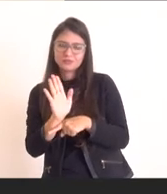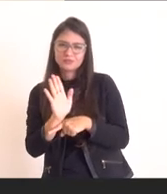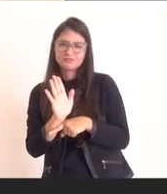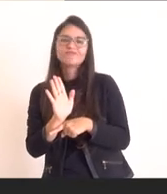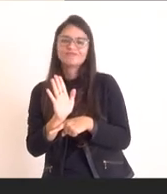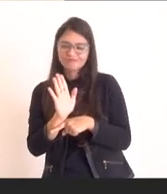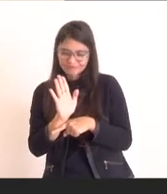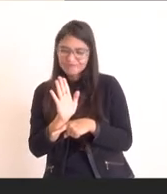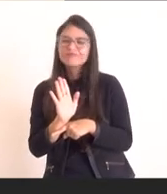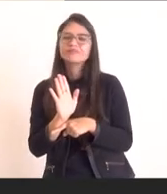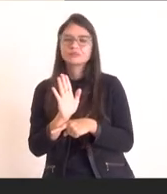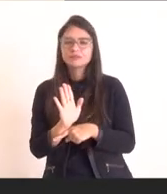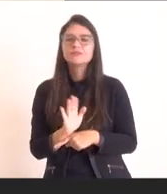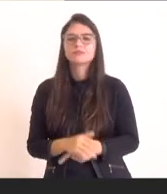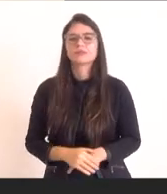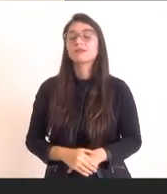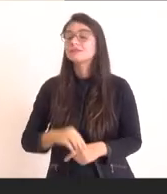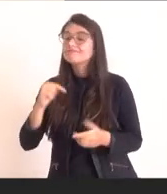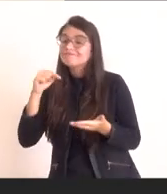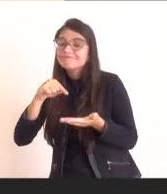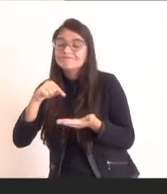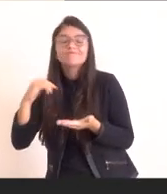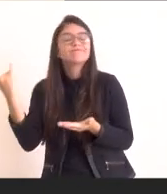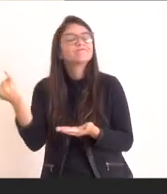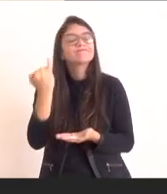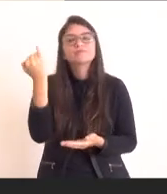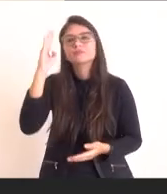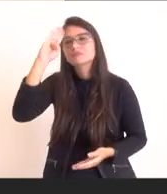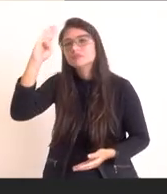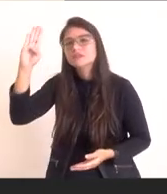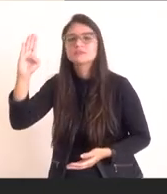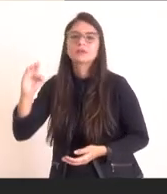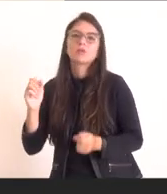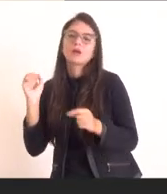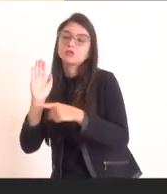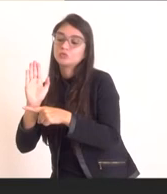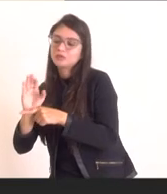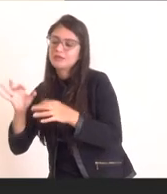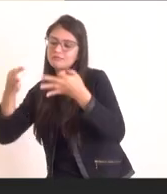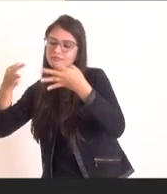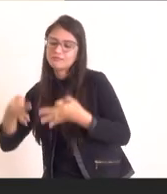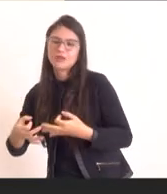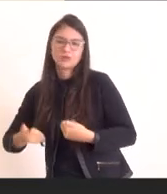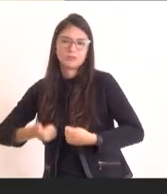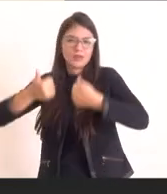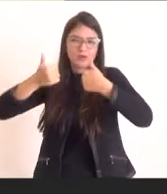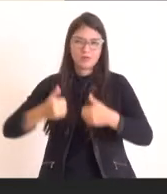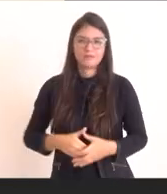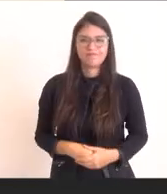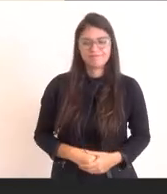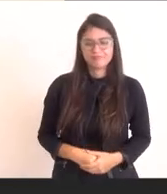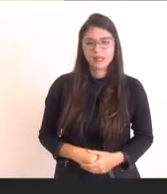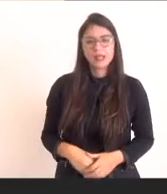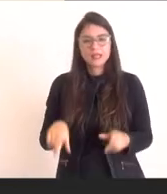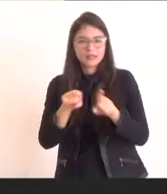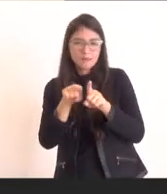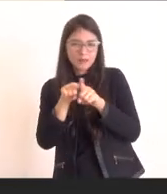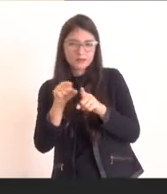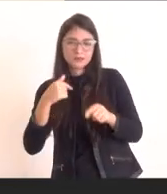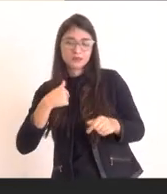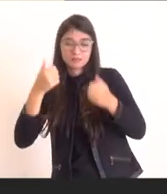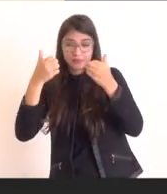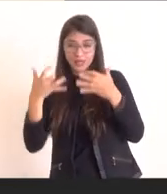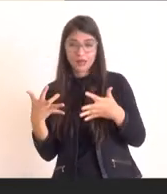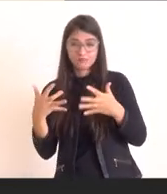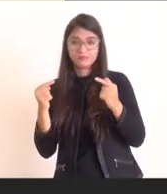alavanca aconteça de fato. E voltando um pouquinho na questão da criação do fundo,